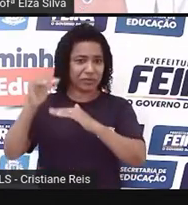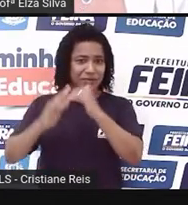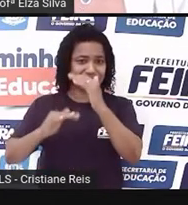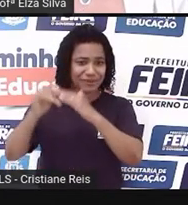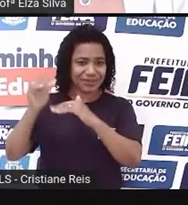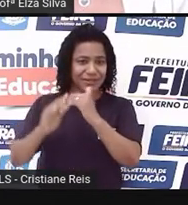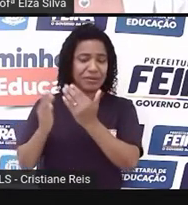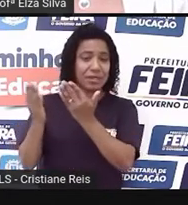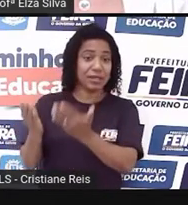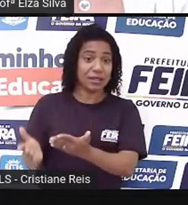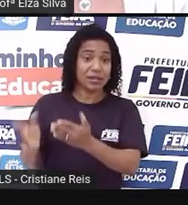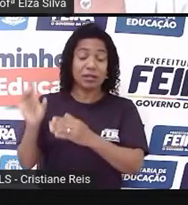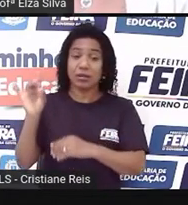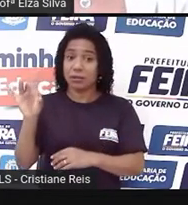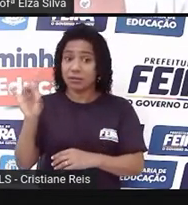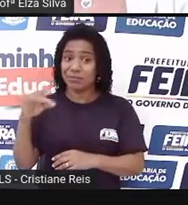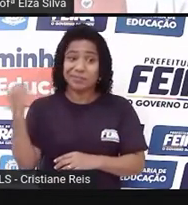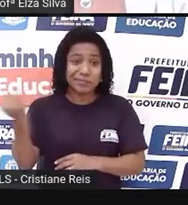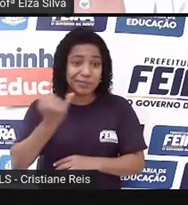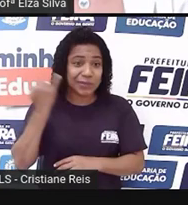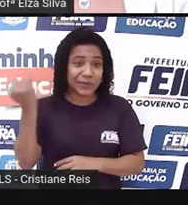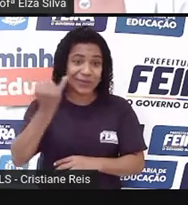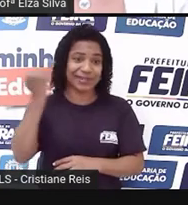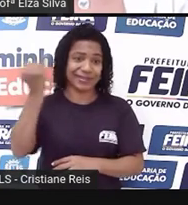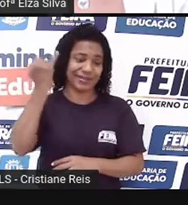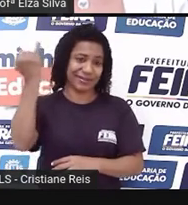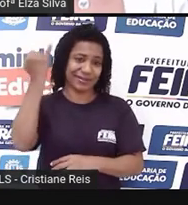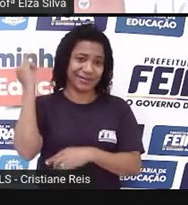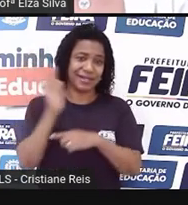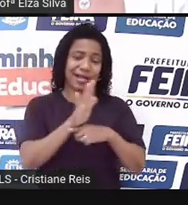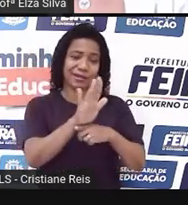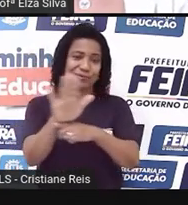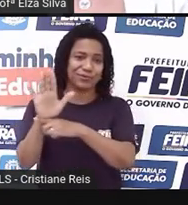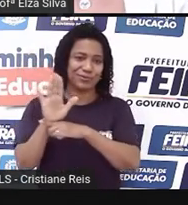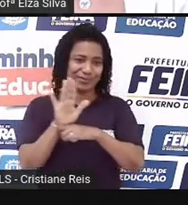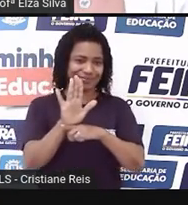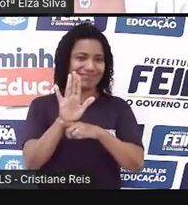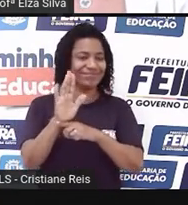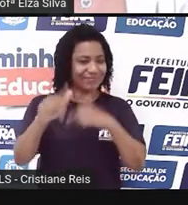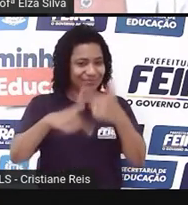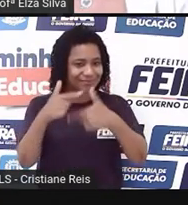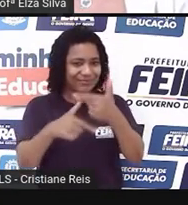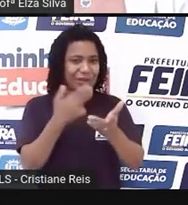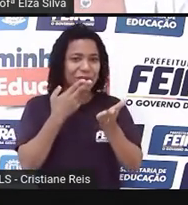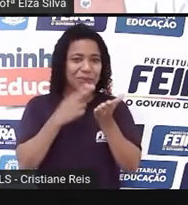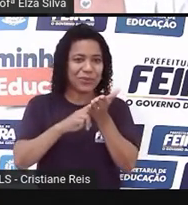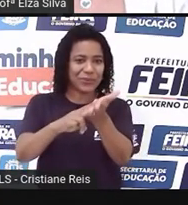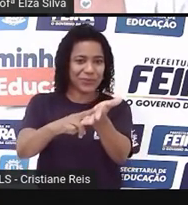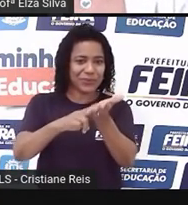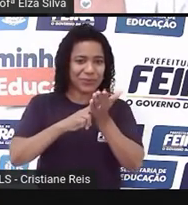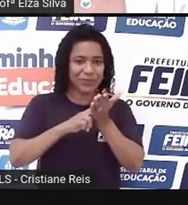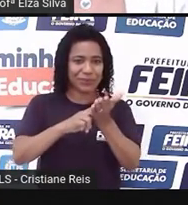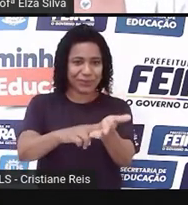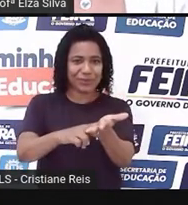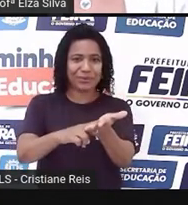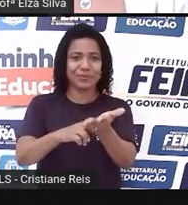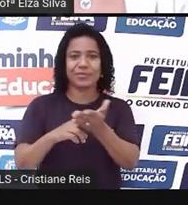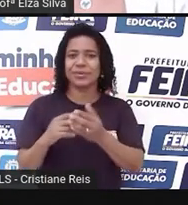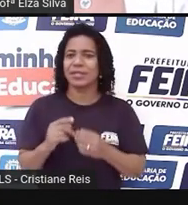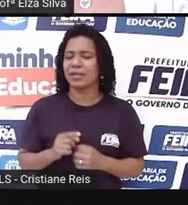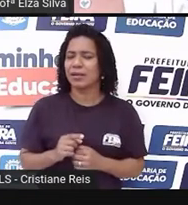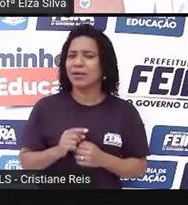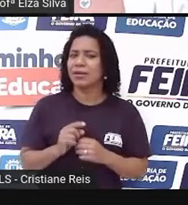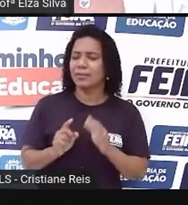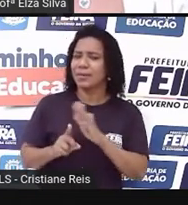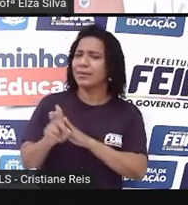para que esse serviço funcione de maneira eficiente. What do they do? O que é que eles